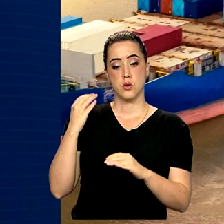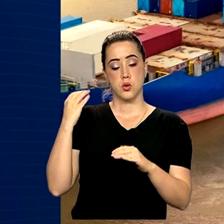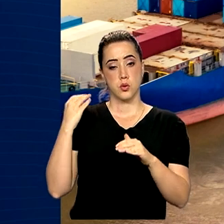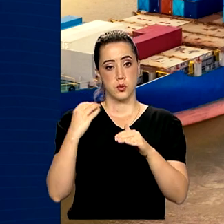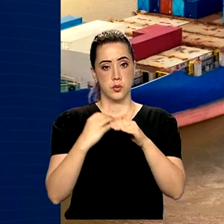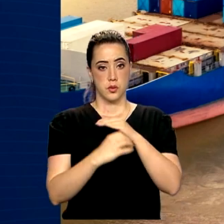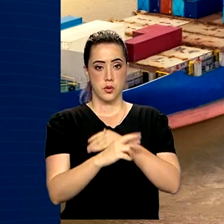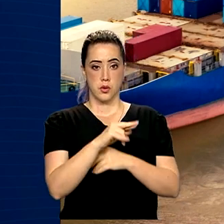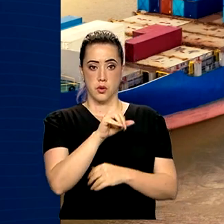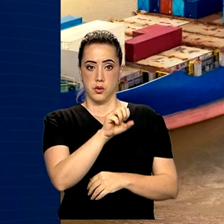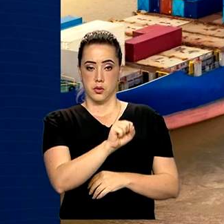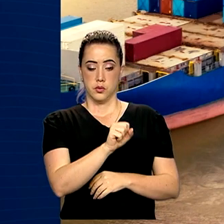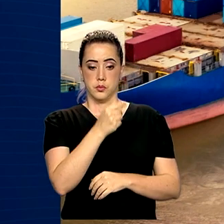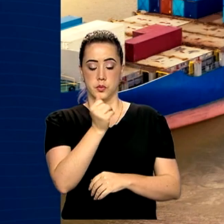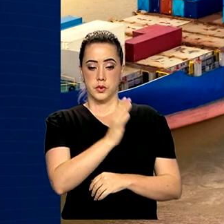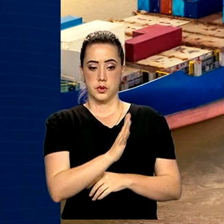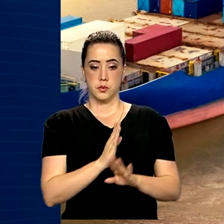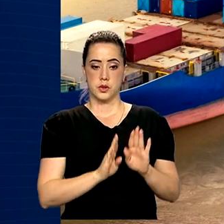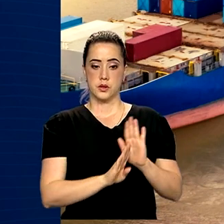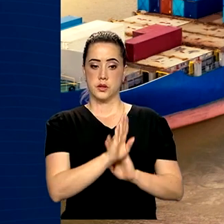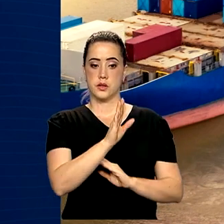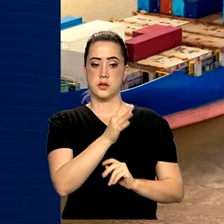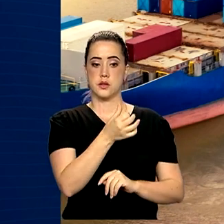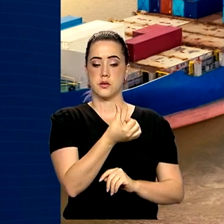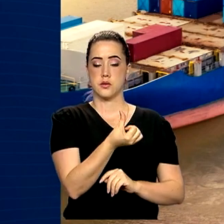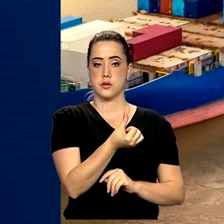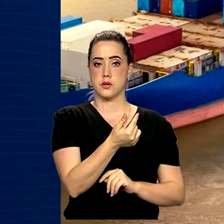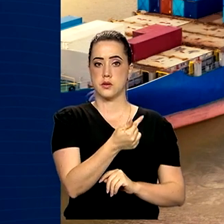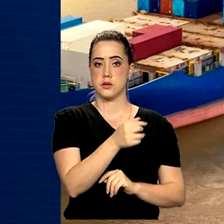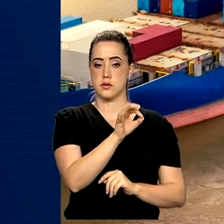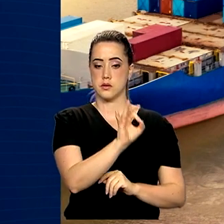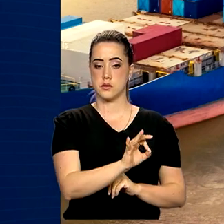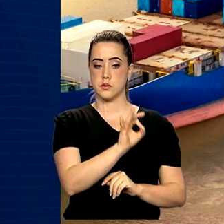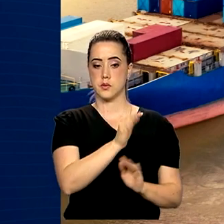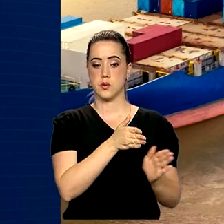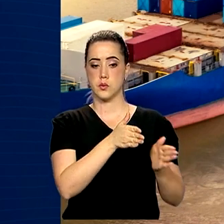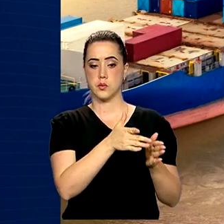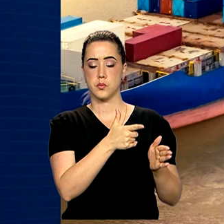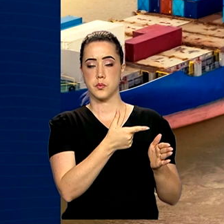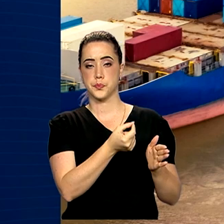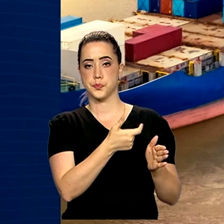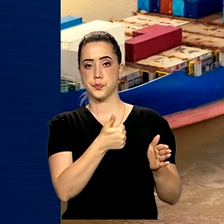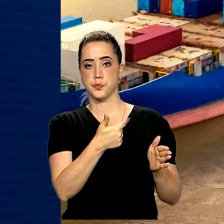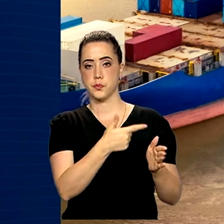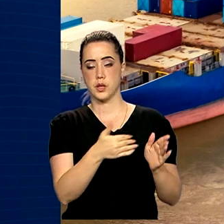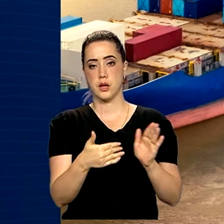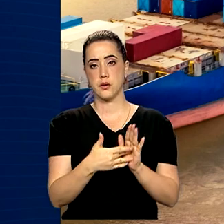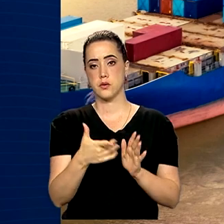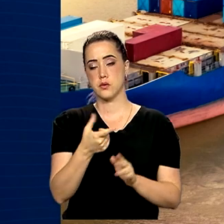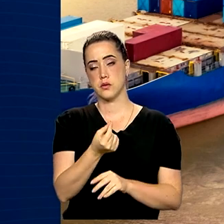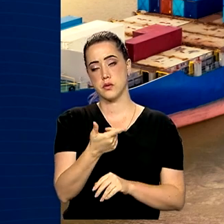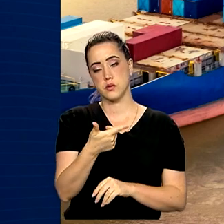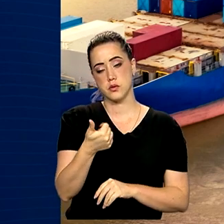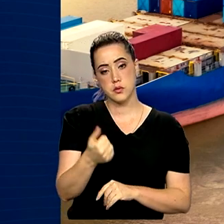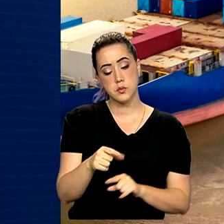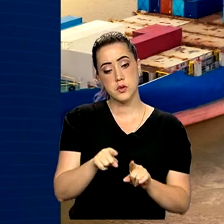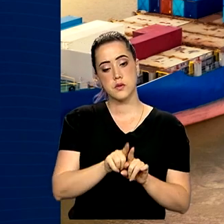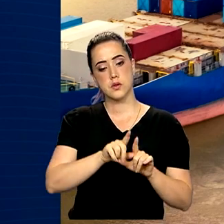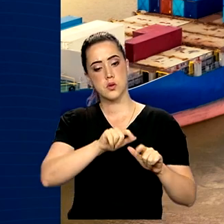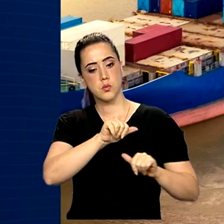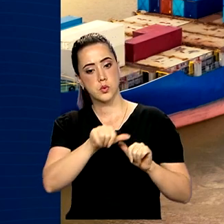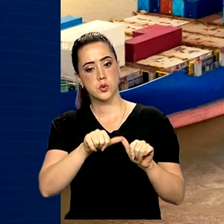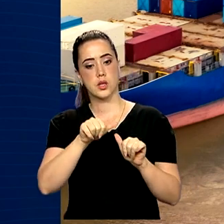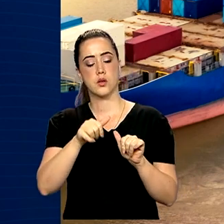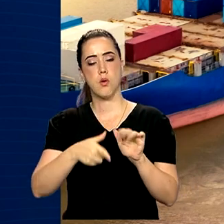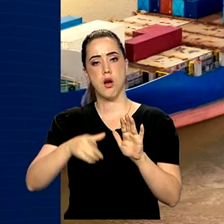do BRICS no Brasil cresceu 167% entre 2012 e 2021, passando de